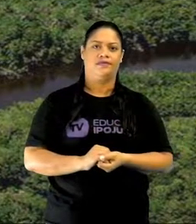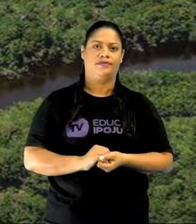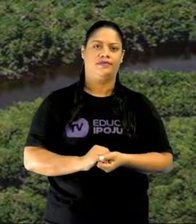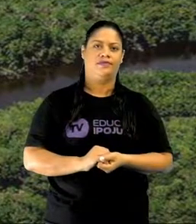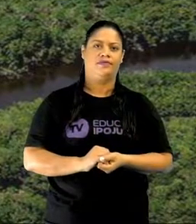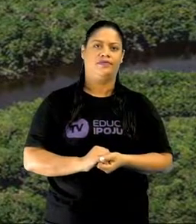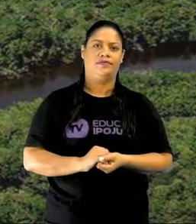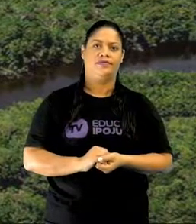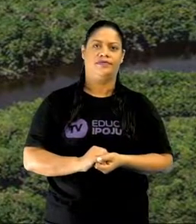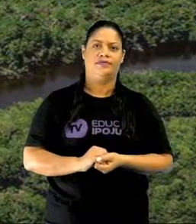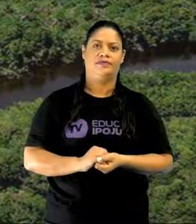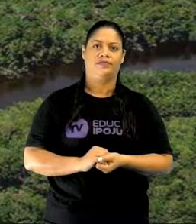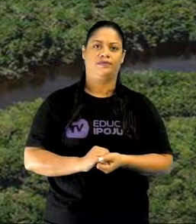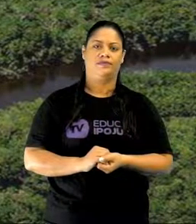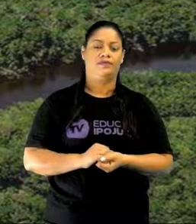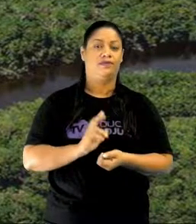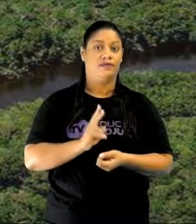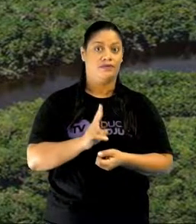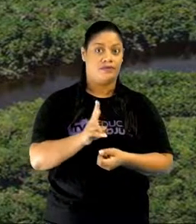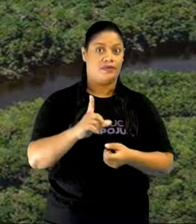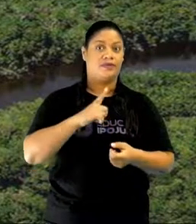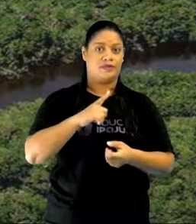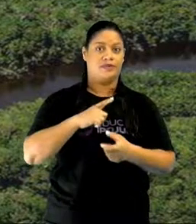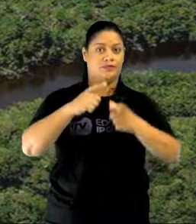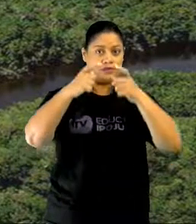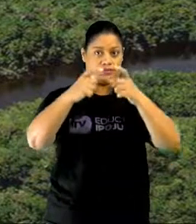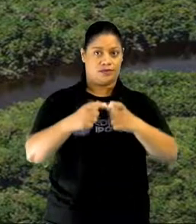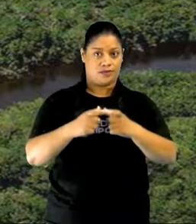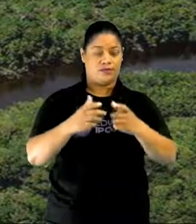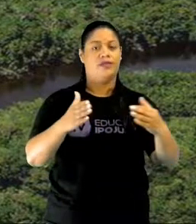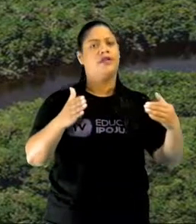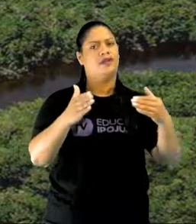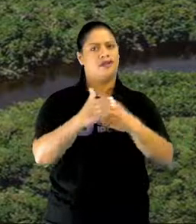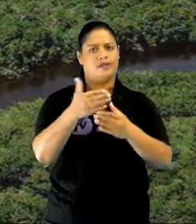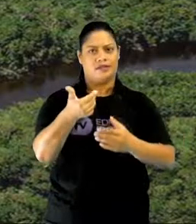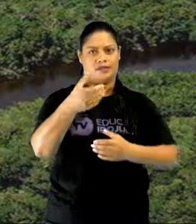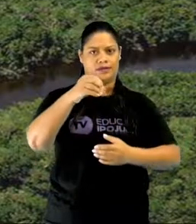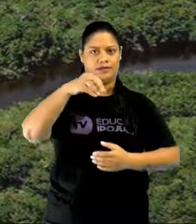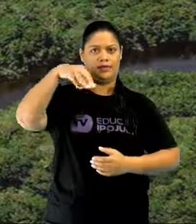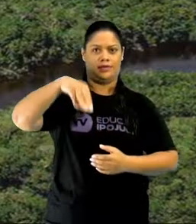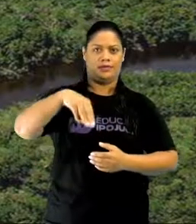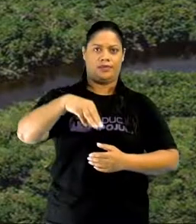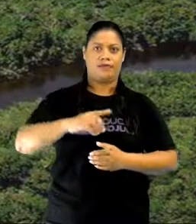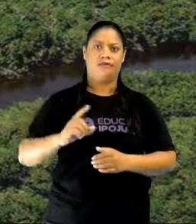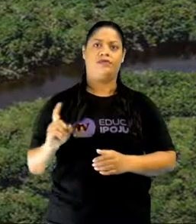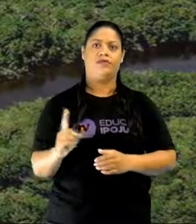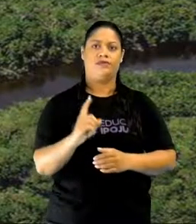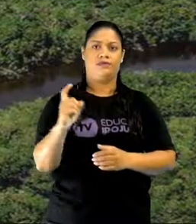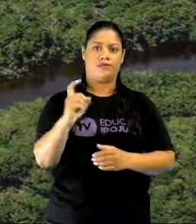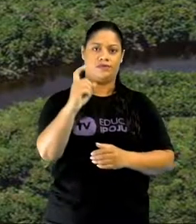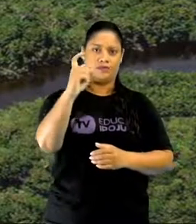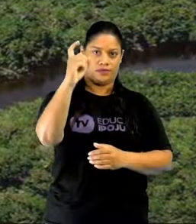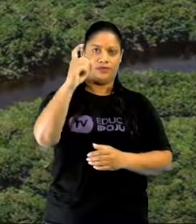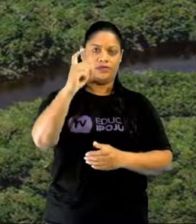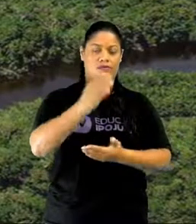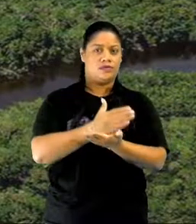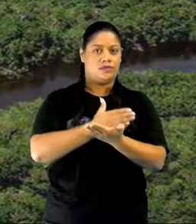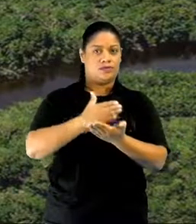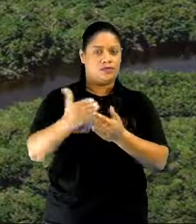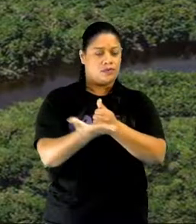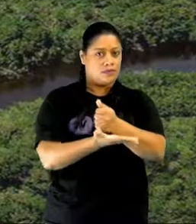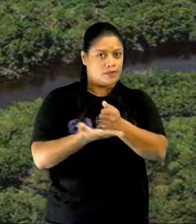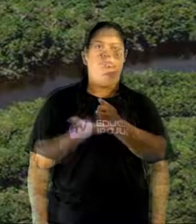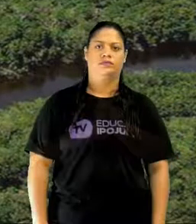limitadas em uma área de até 100 metros de altitude a partir do nível do mar.